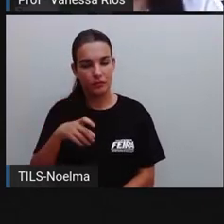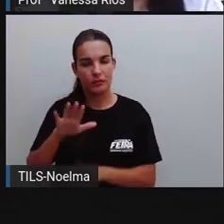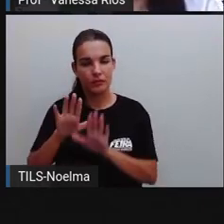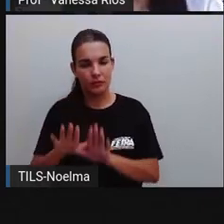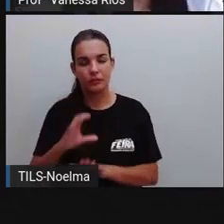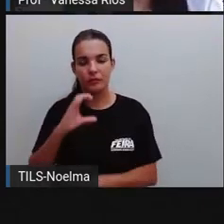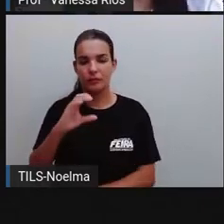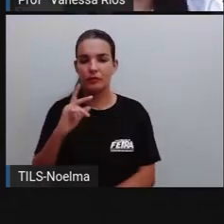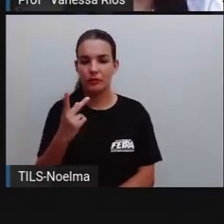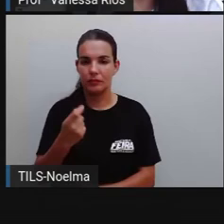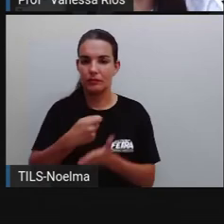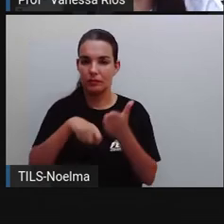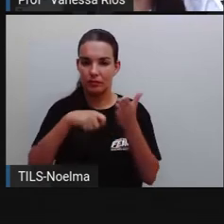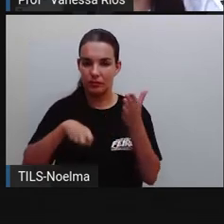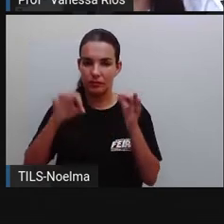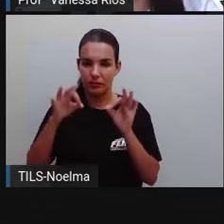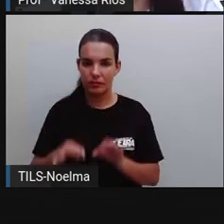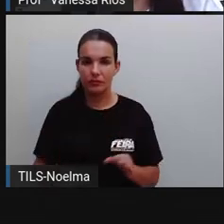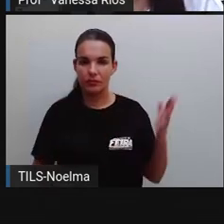com o CH.